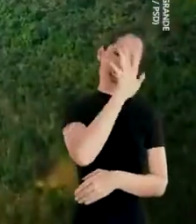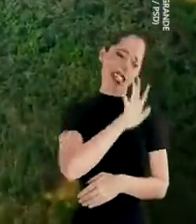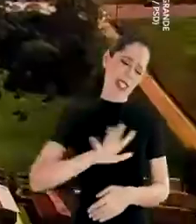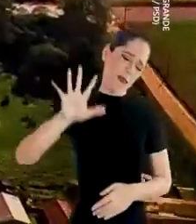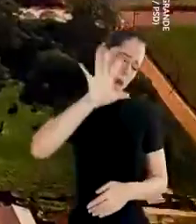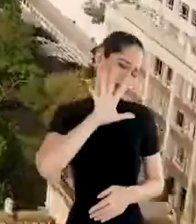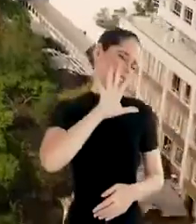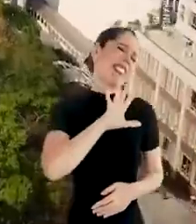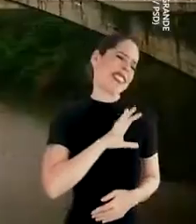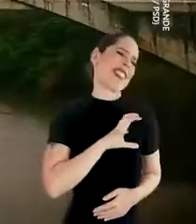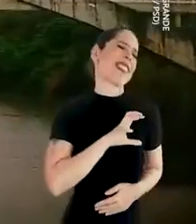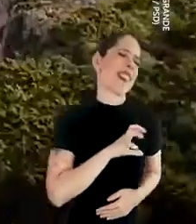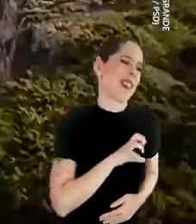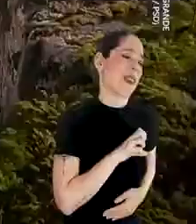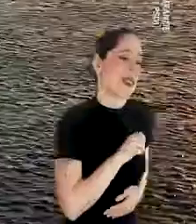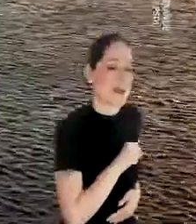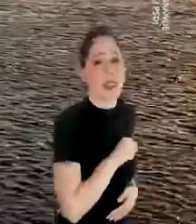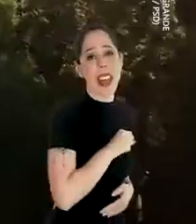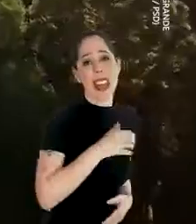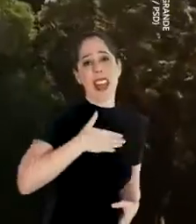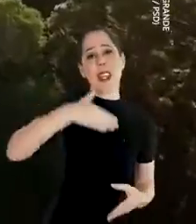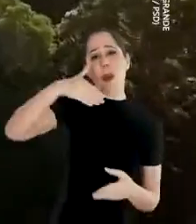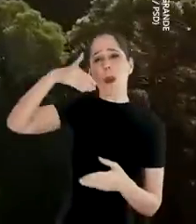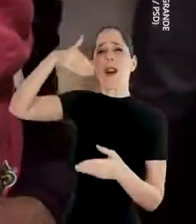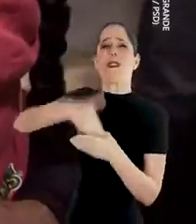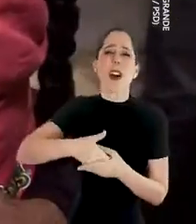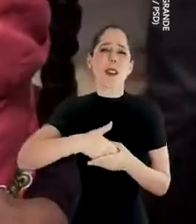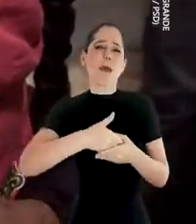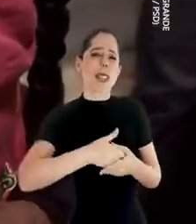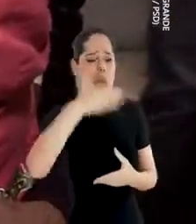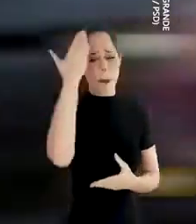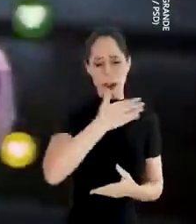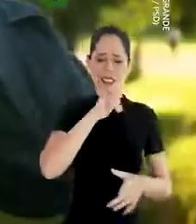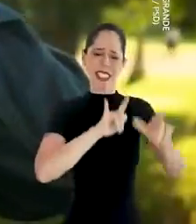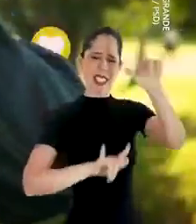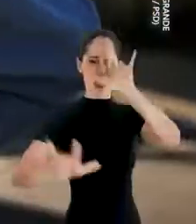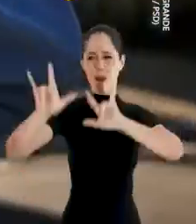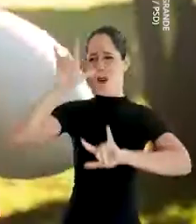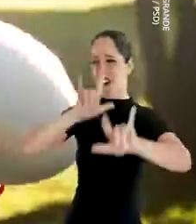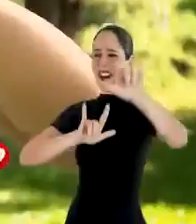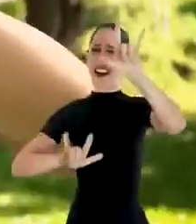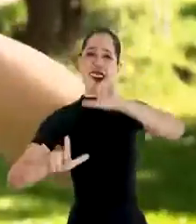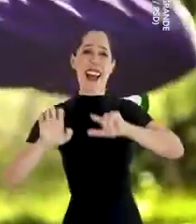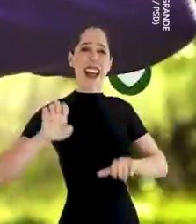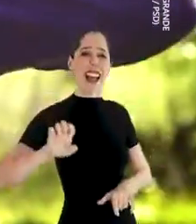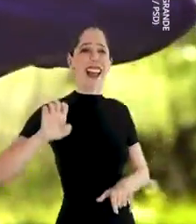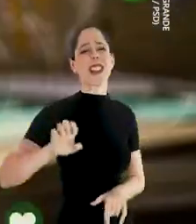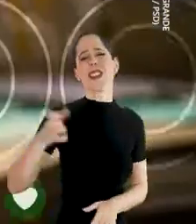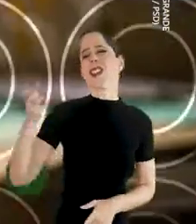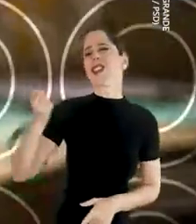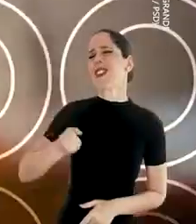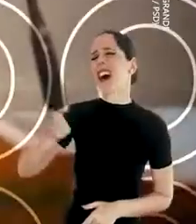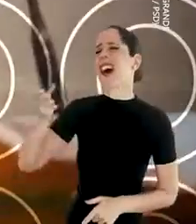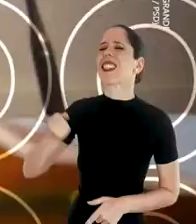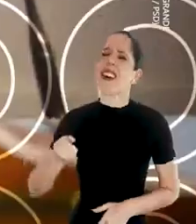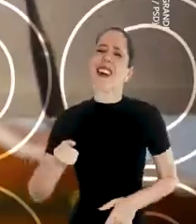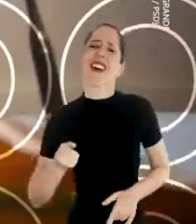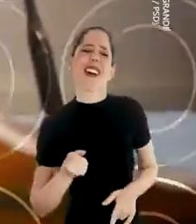Esse Rio Grande me apaixonou. E o meu voto é minha prova de amor. Tô